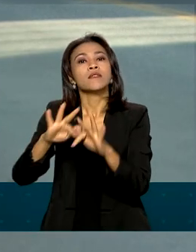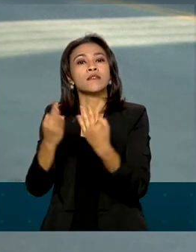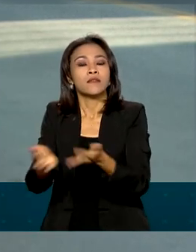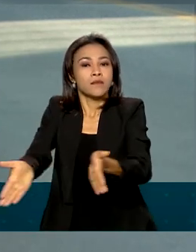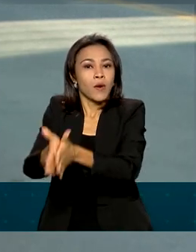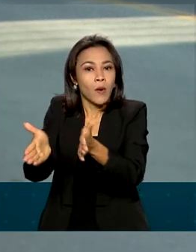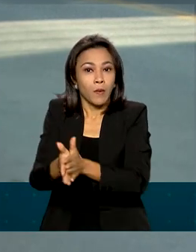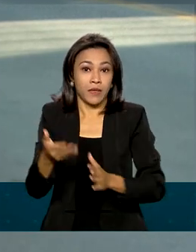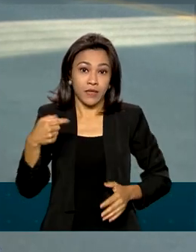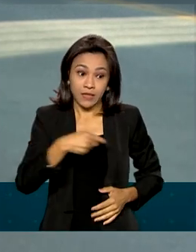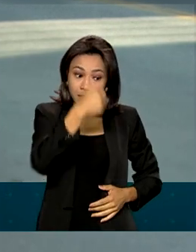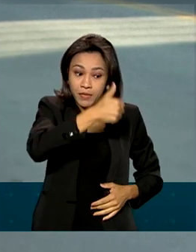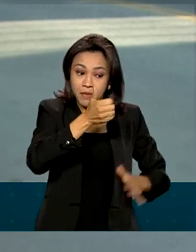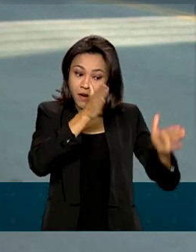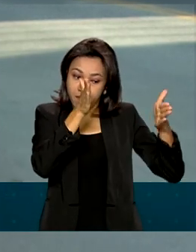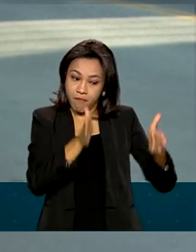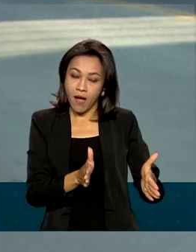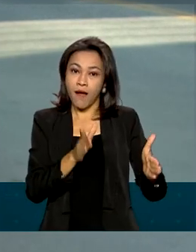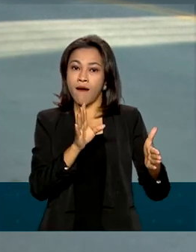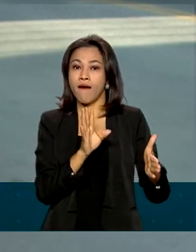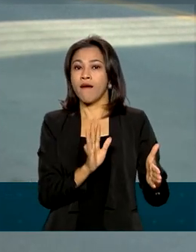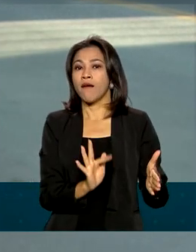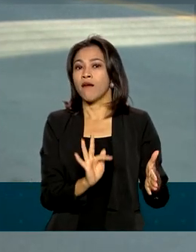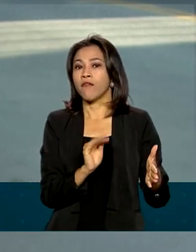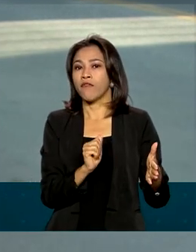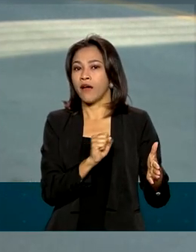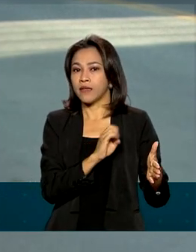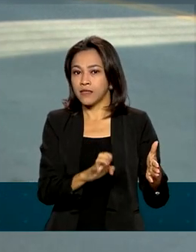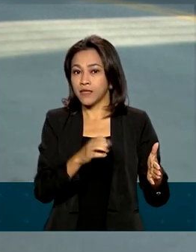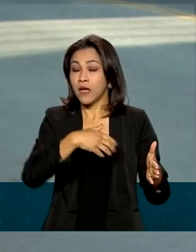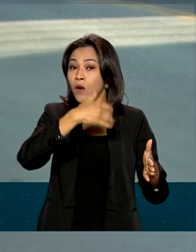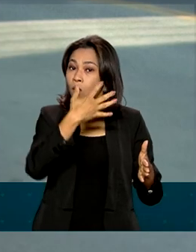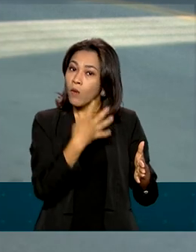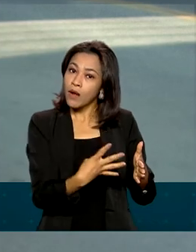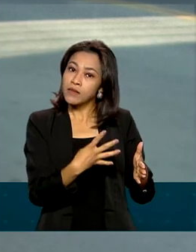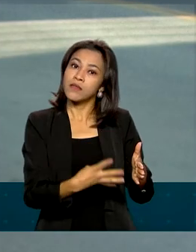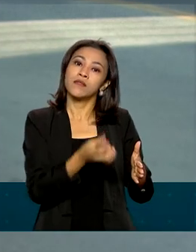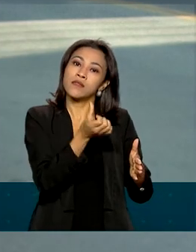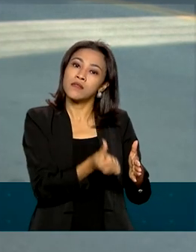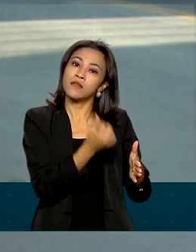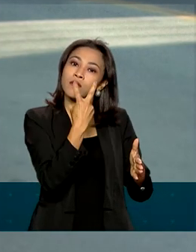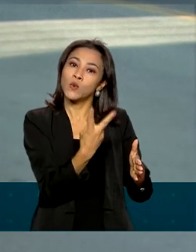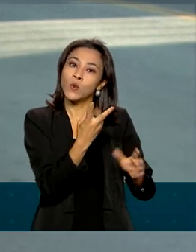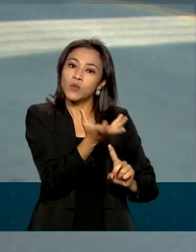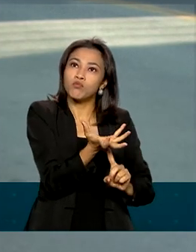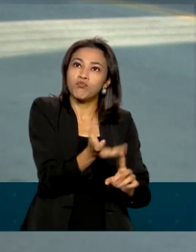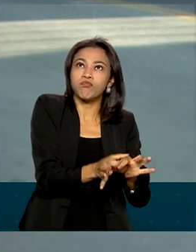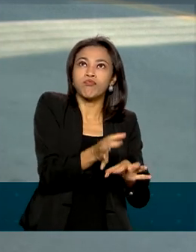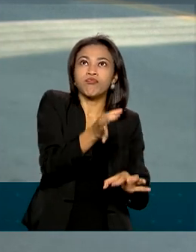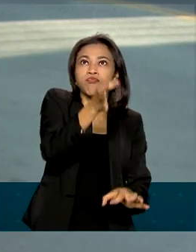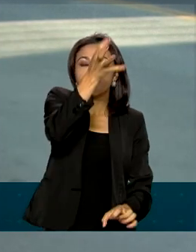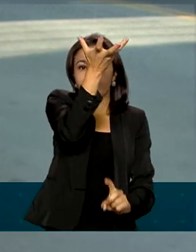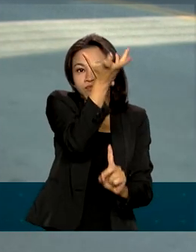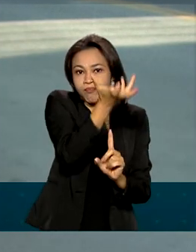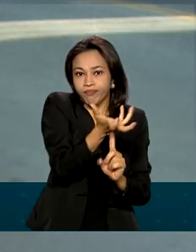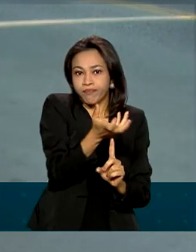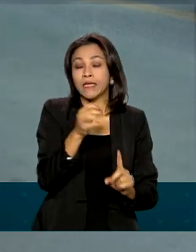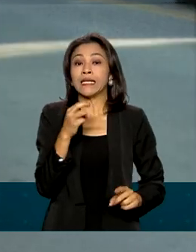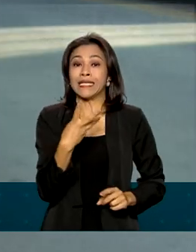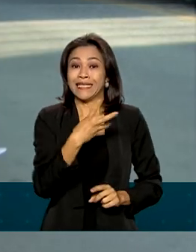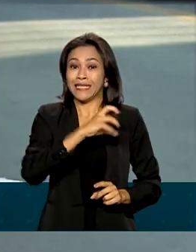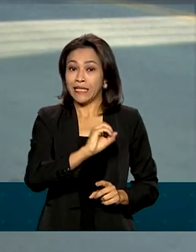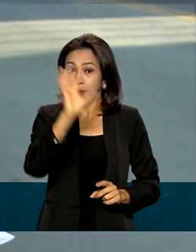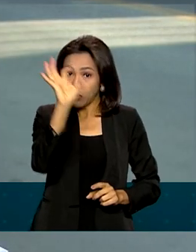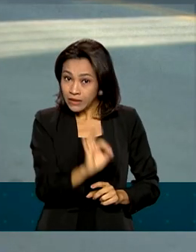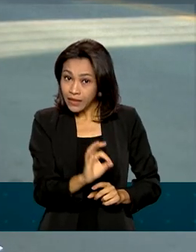fase, a previsão é de que sejam necessárias 462 estações. Aproximadamente 30% das